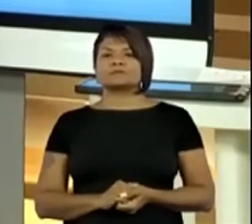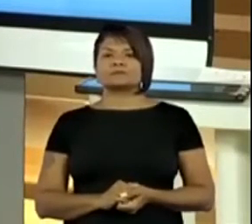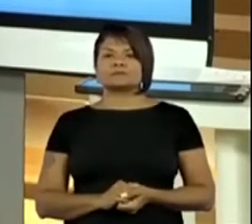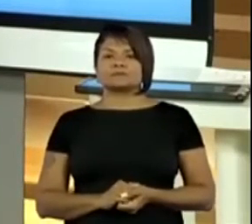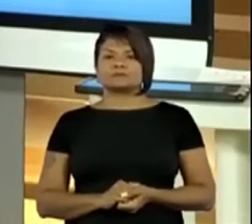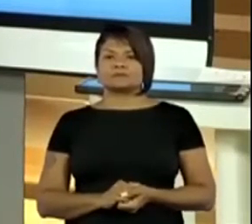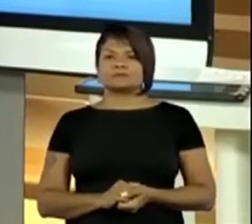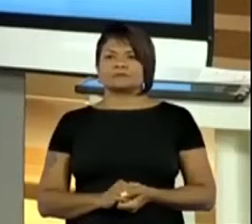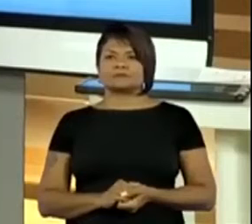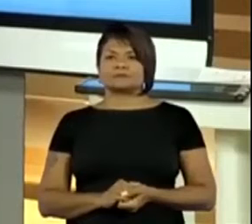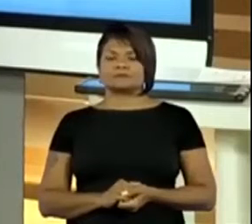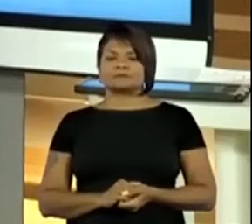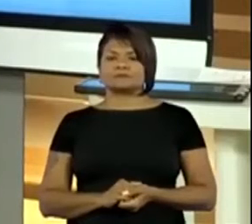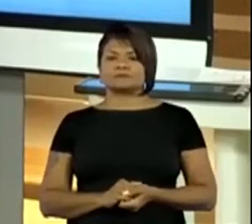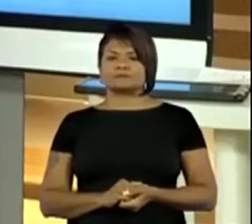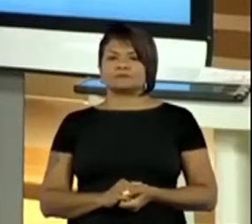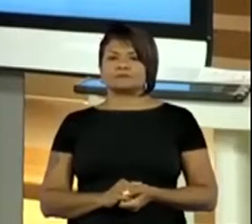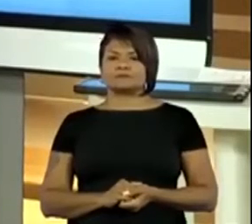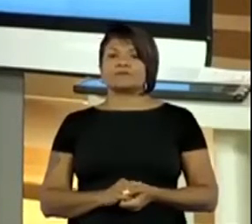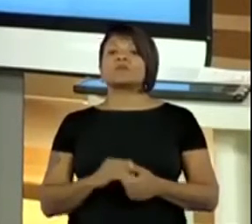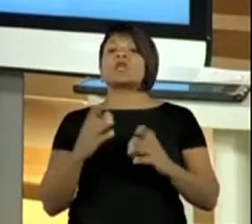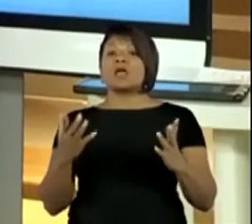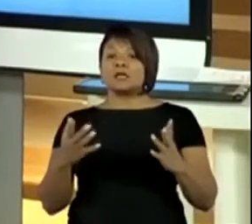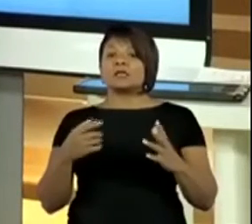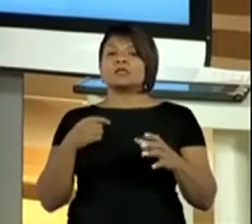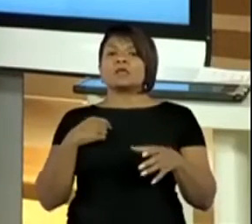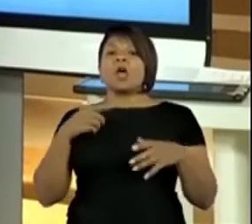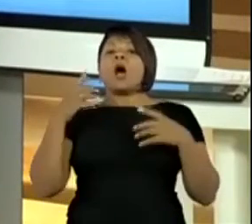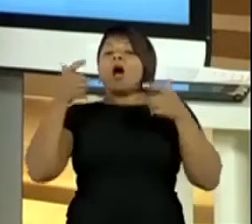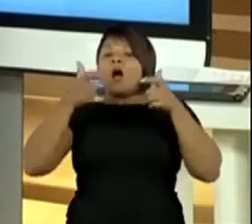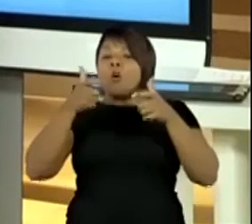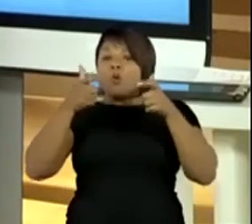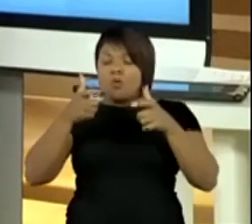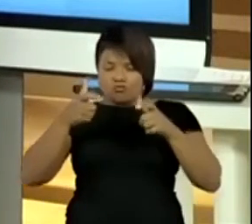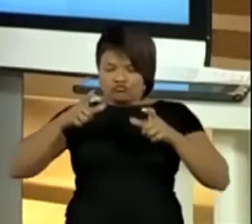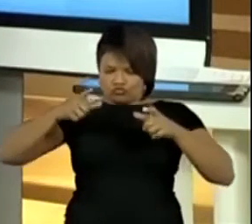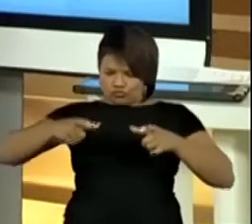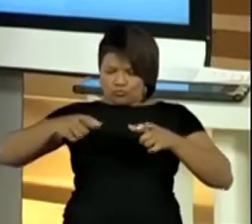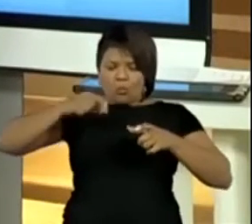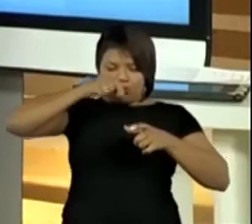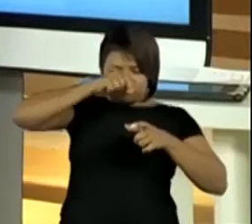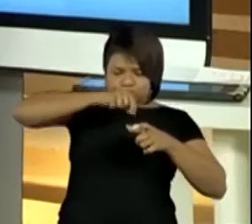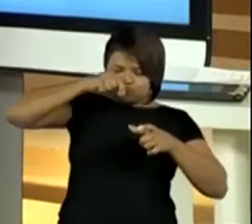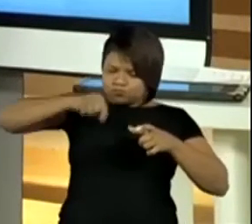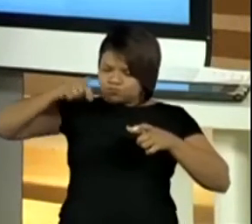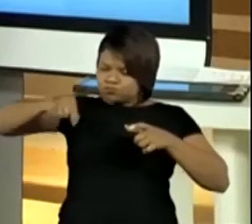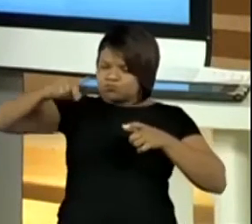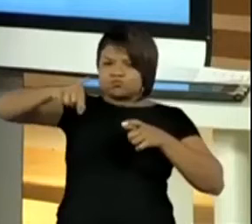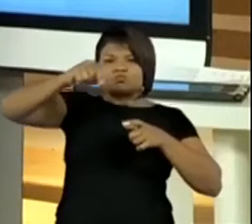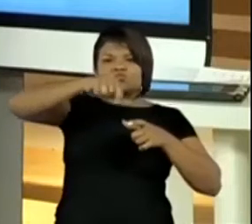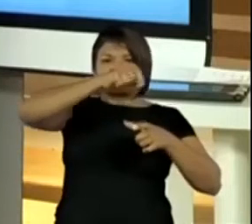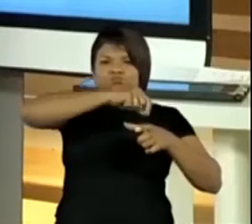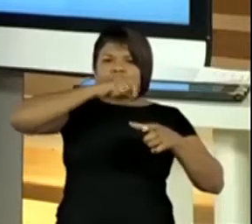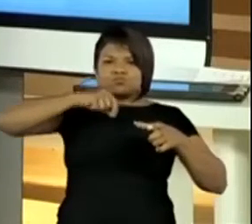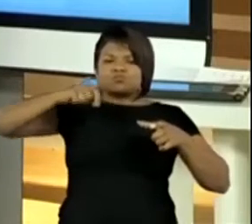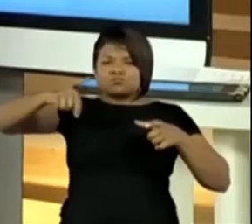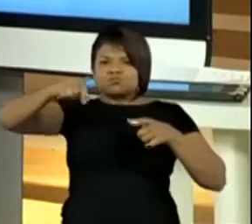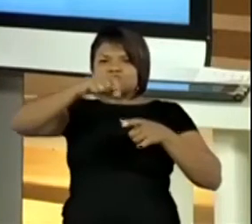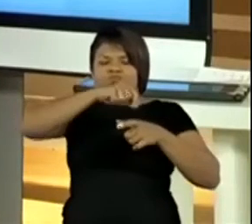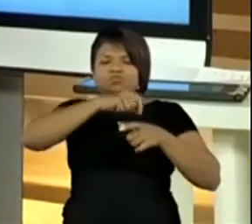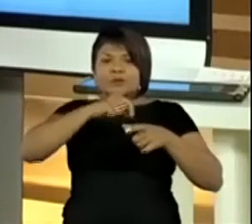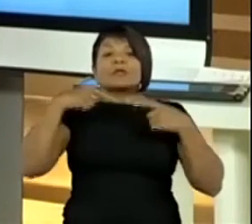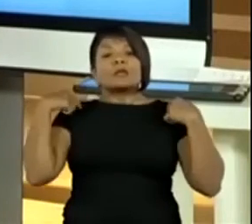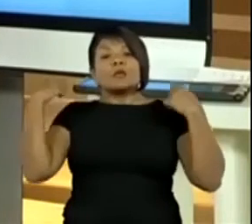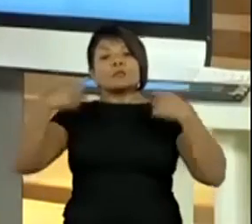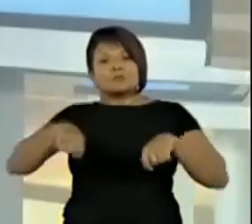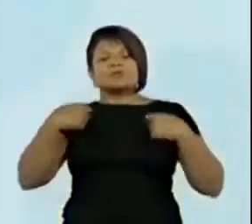Outro. E aí, todos os lugares onde se encontram a circunferência e a reta, eu vou